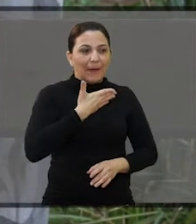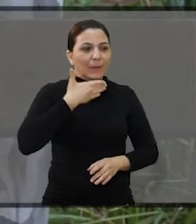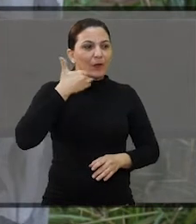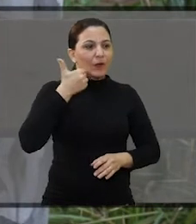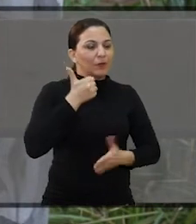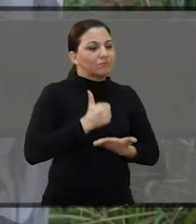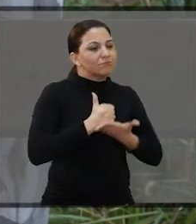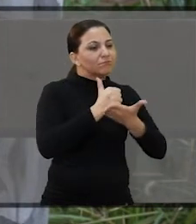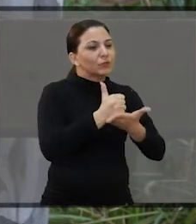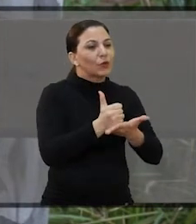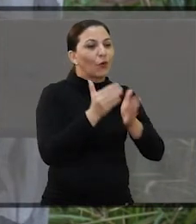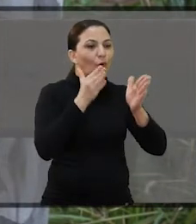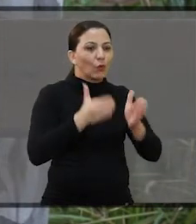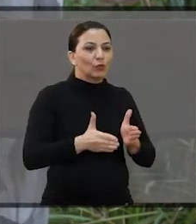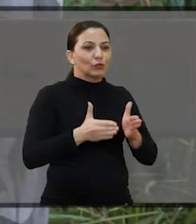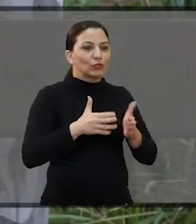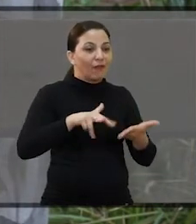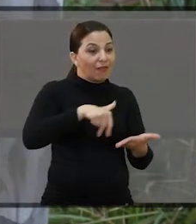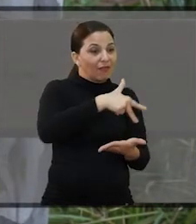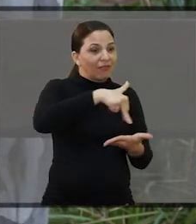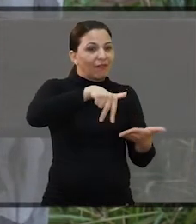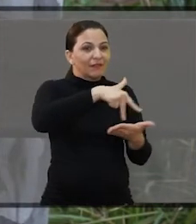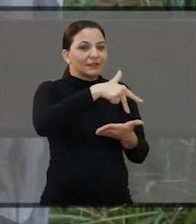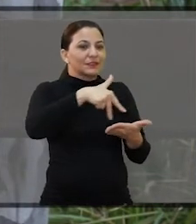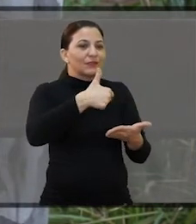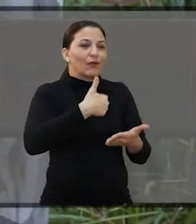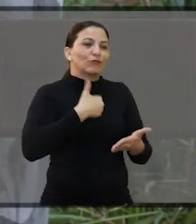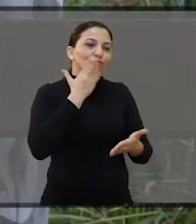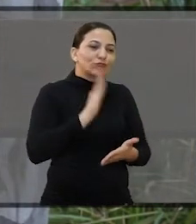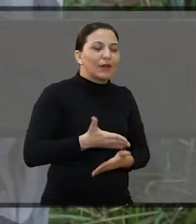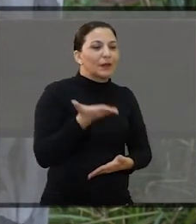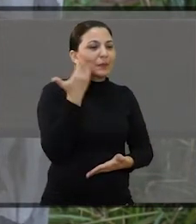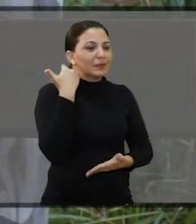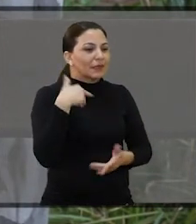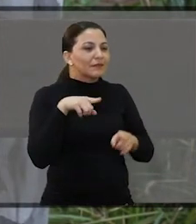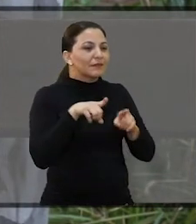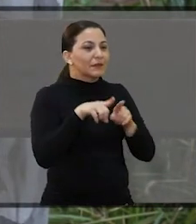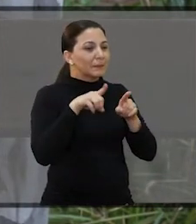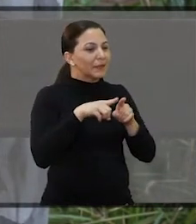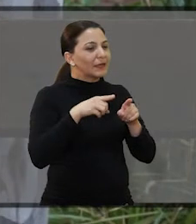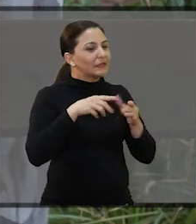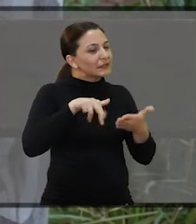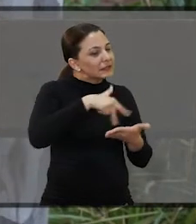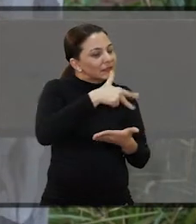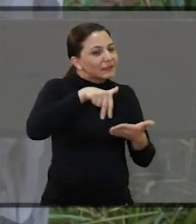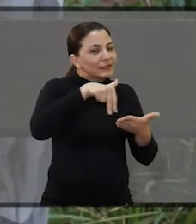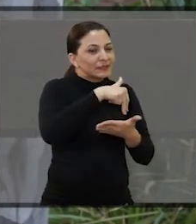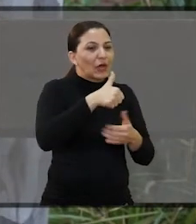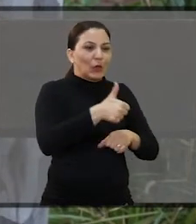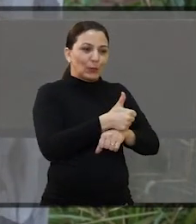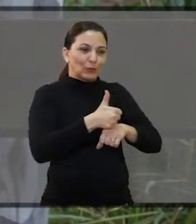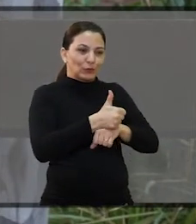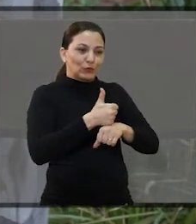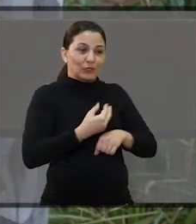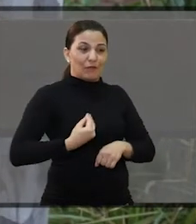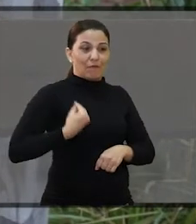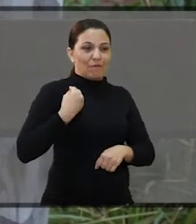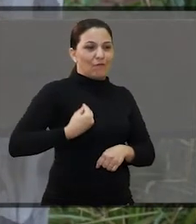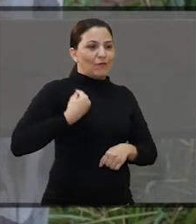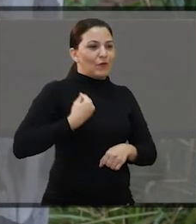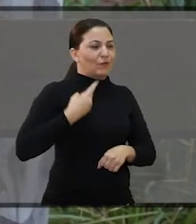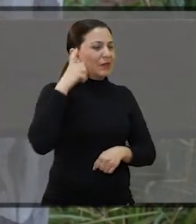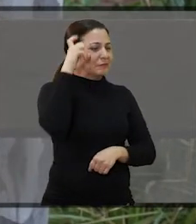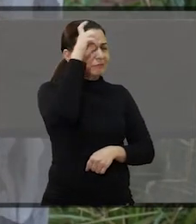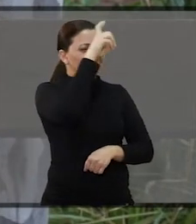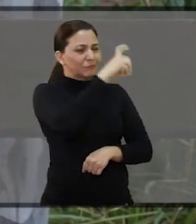a gente contribuiu para que hoje ela possa estar dançando, fazendo o que eu já fiz também há muito tempo. Então, sobreviver de dança é uma